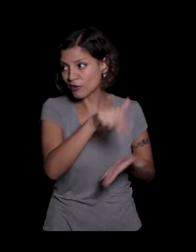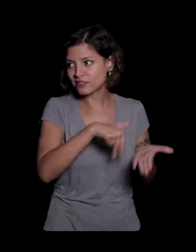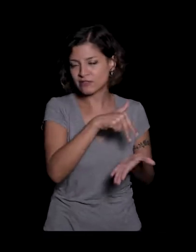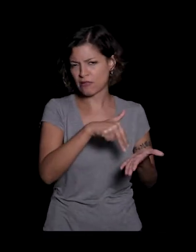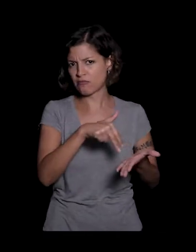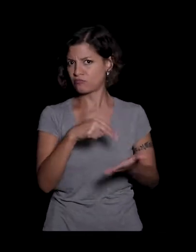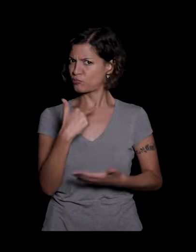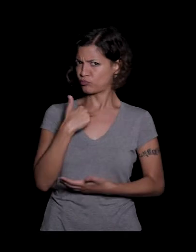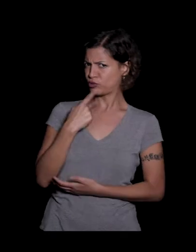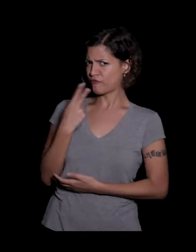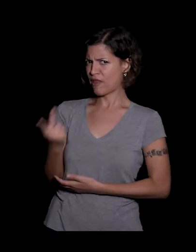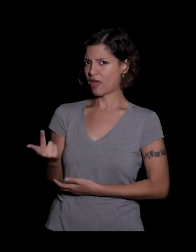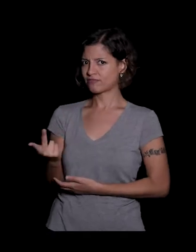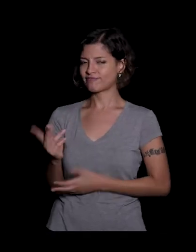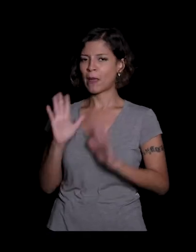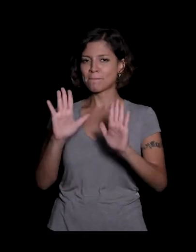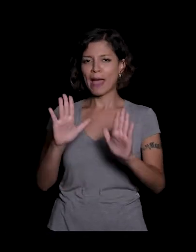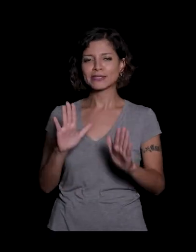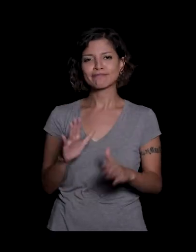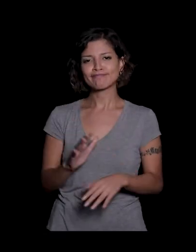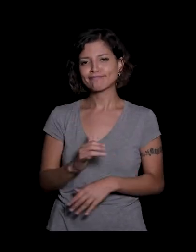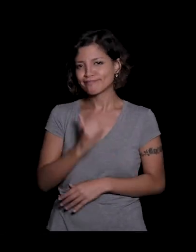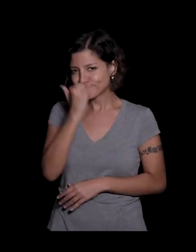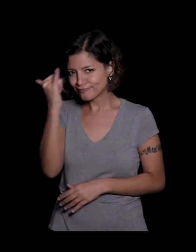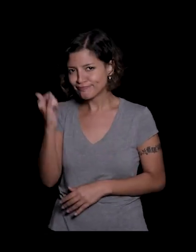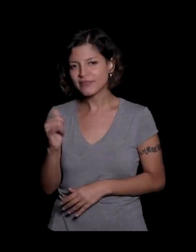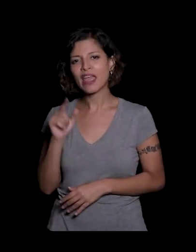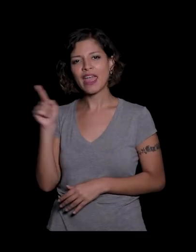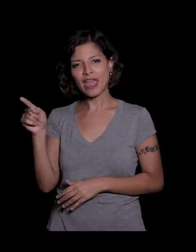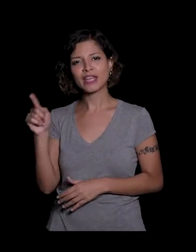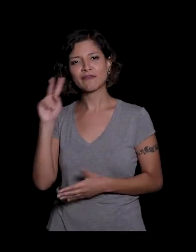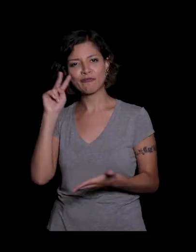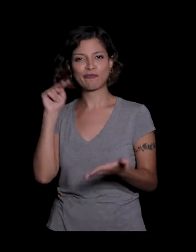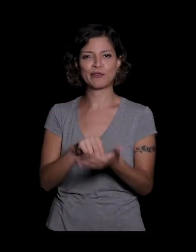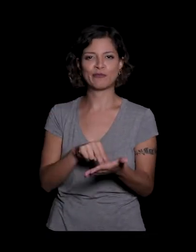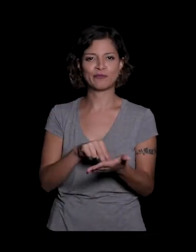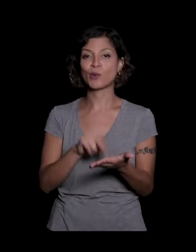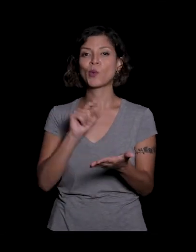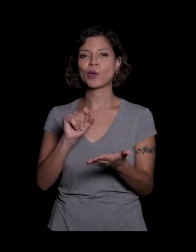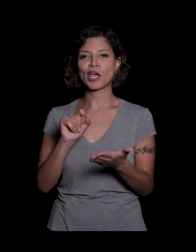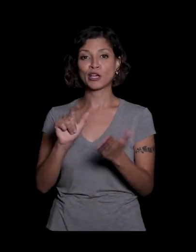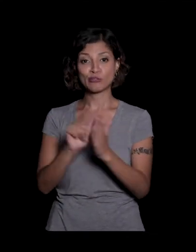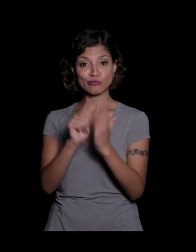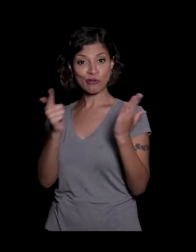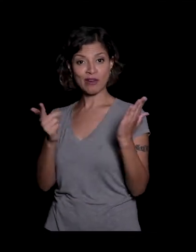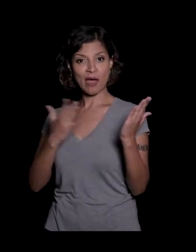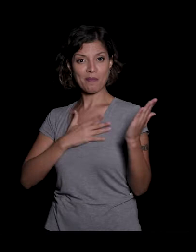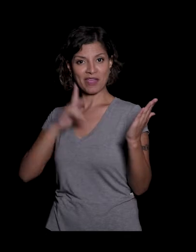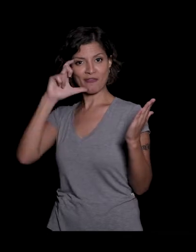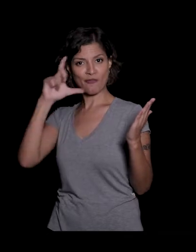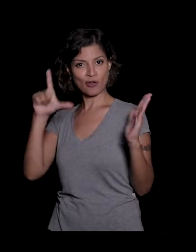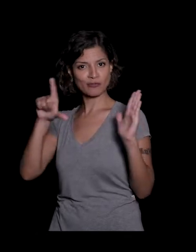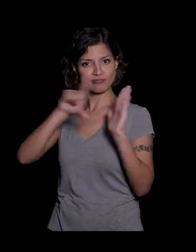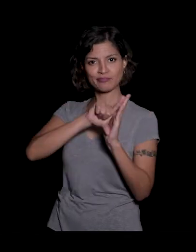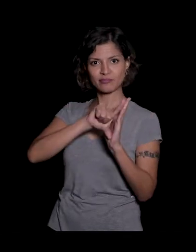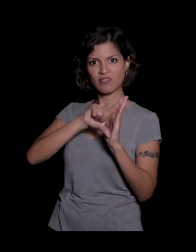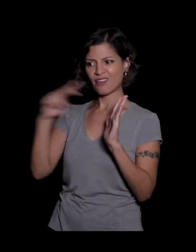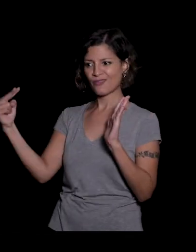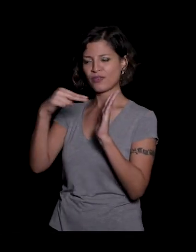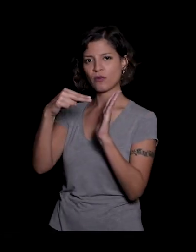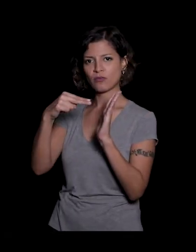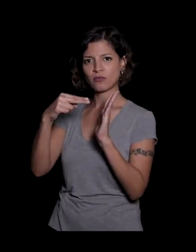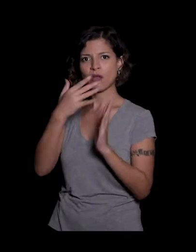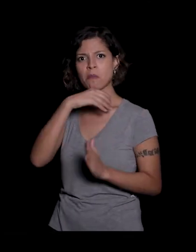pegou um jornal que saiu meu meu retrato e me fez essa pergunta